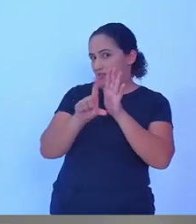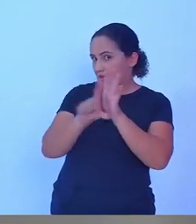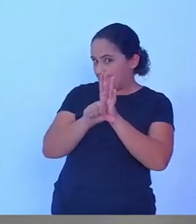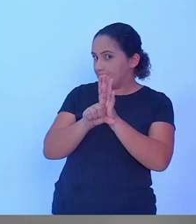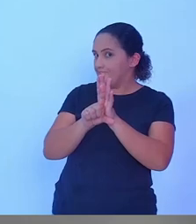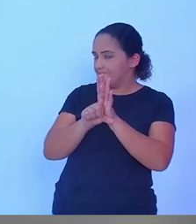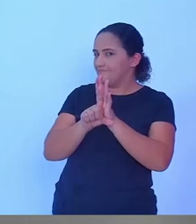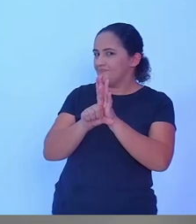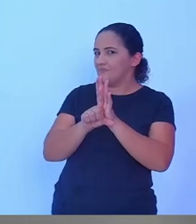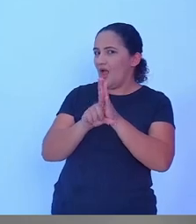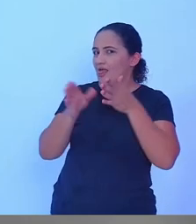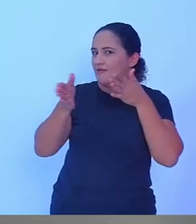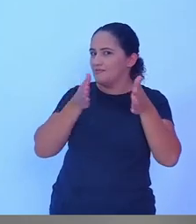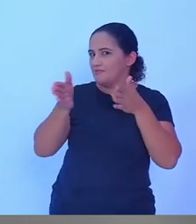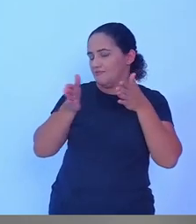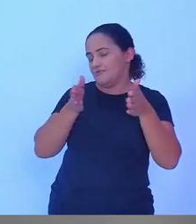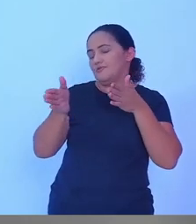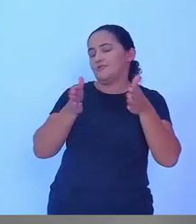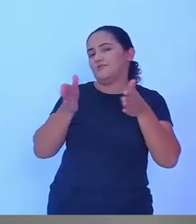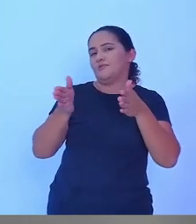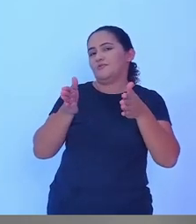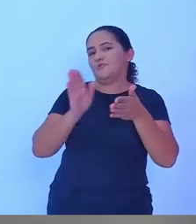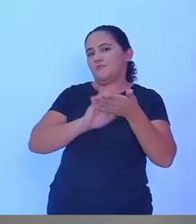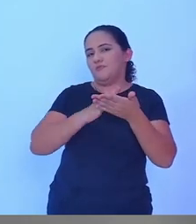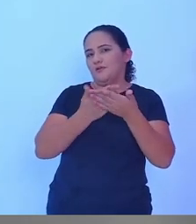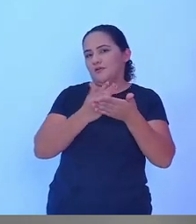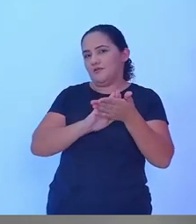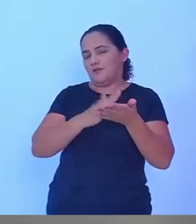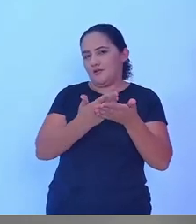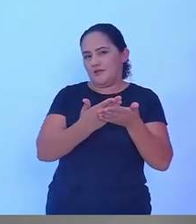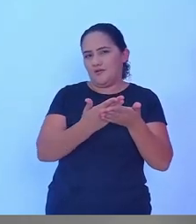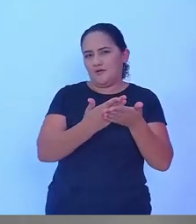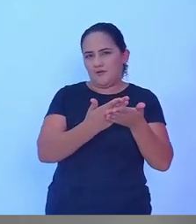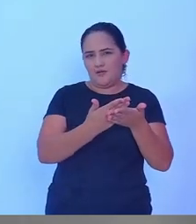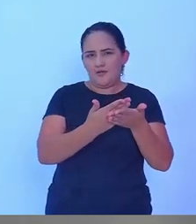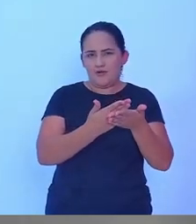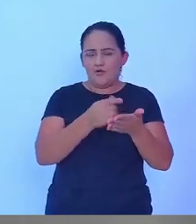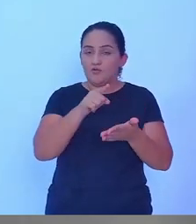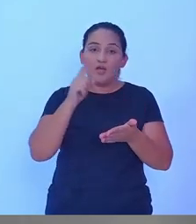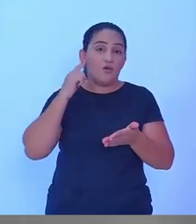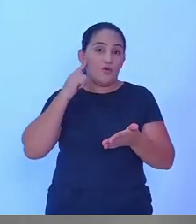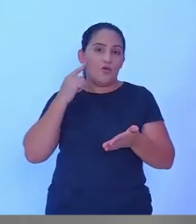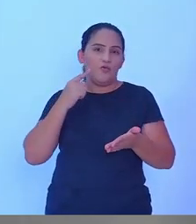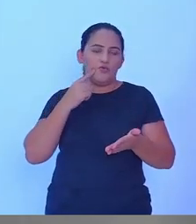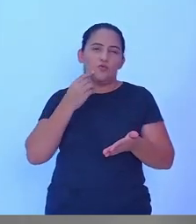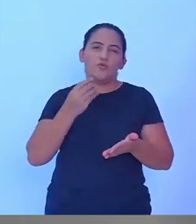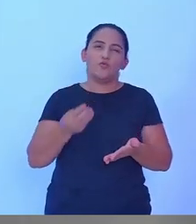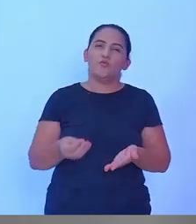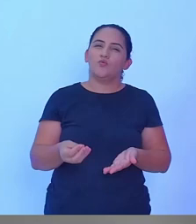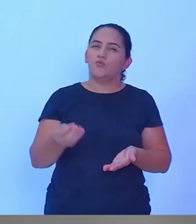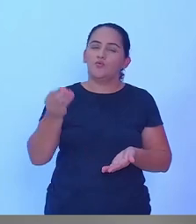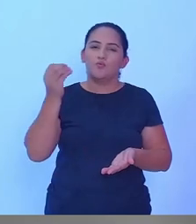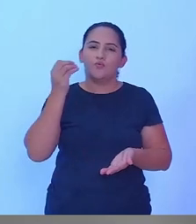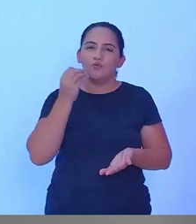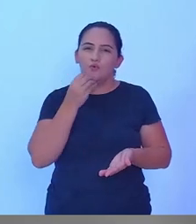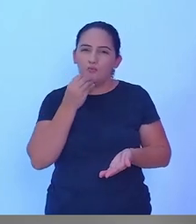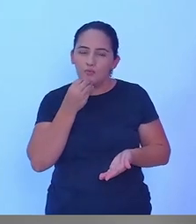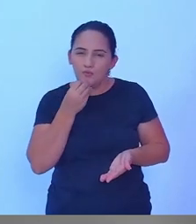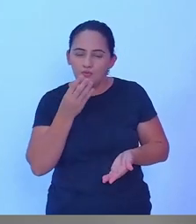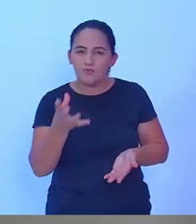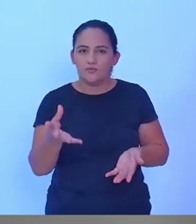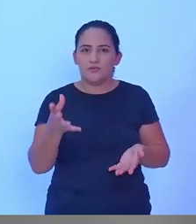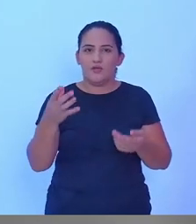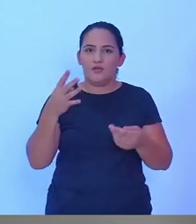cumprindo a lei na íntegra. Então, a Grace está fazendo a tradução em libras do